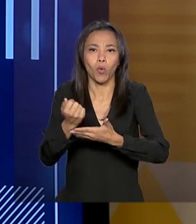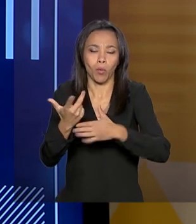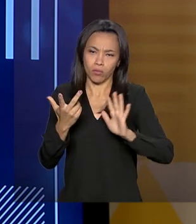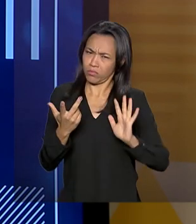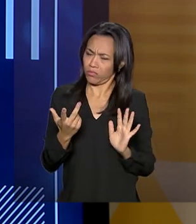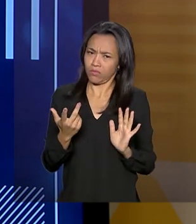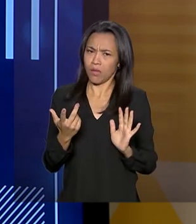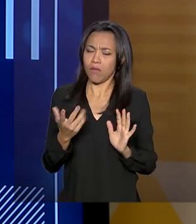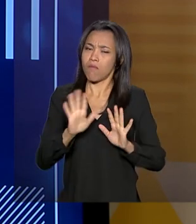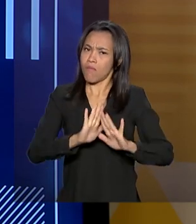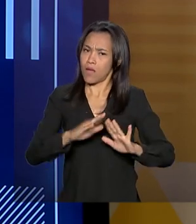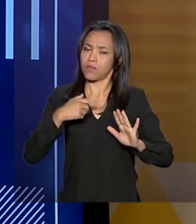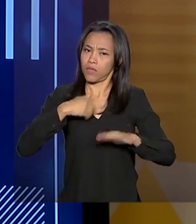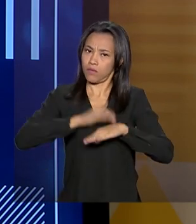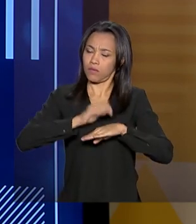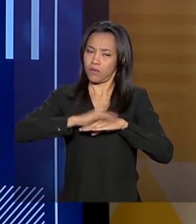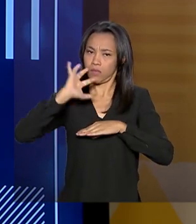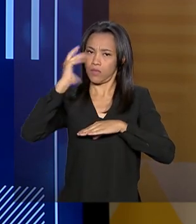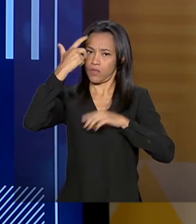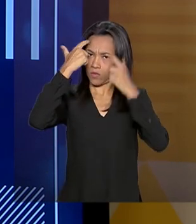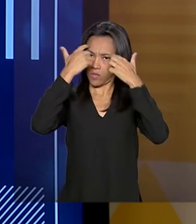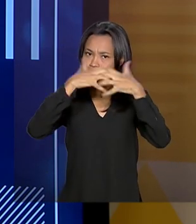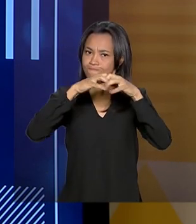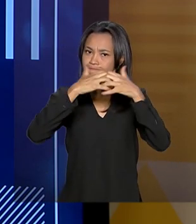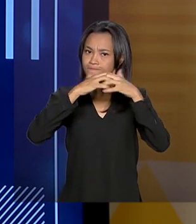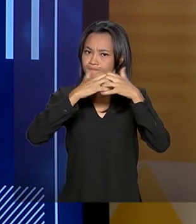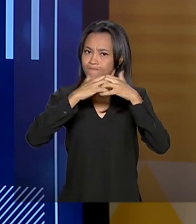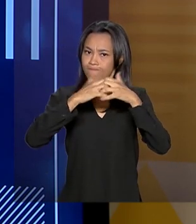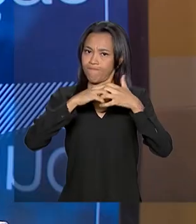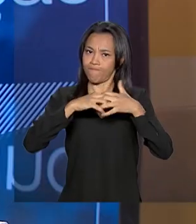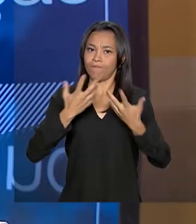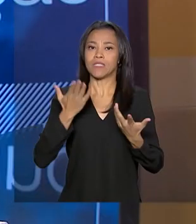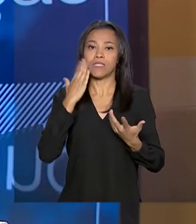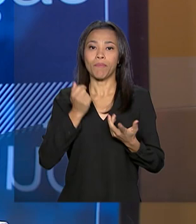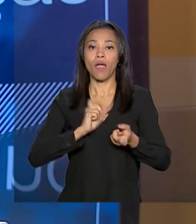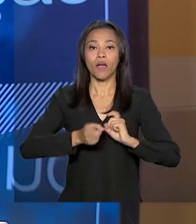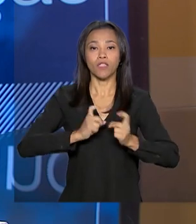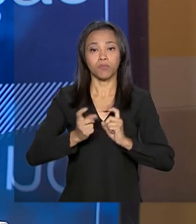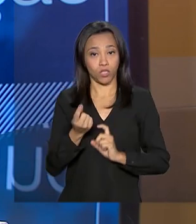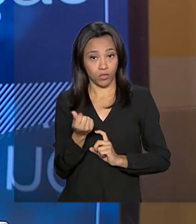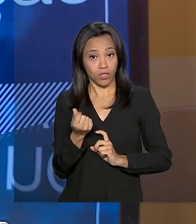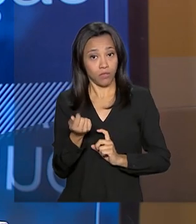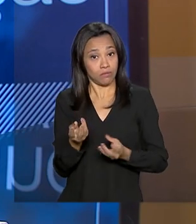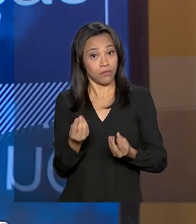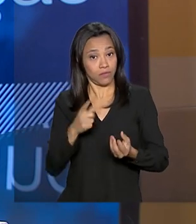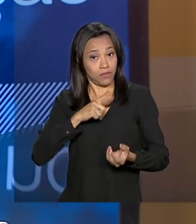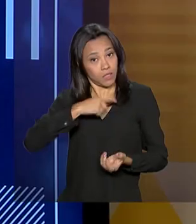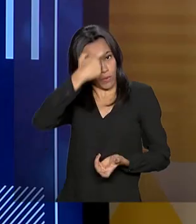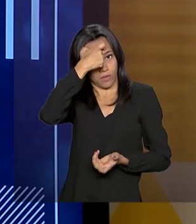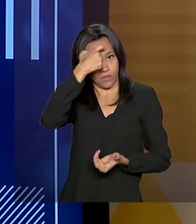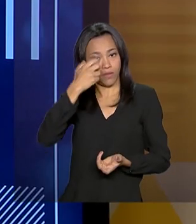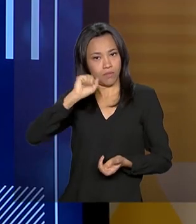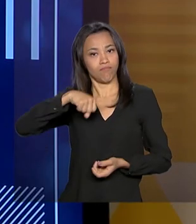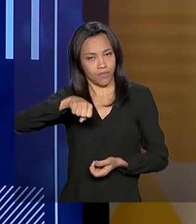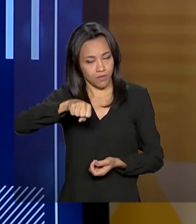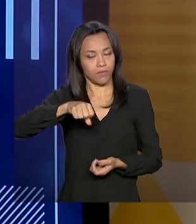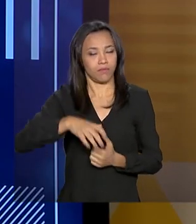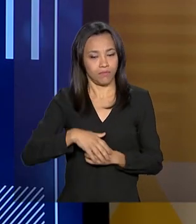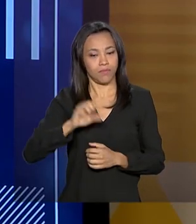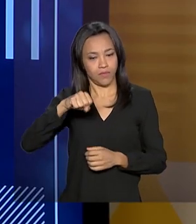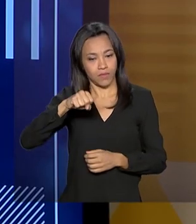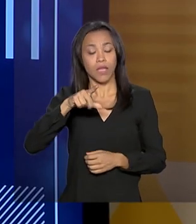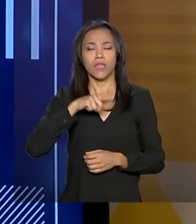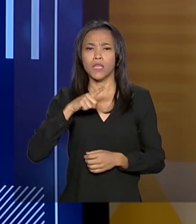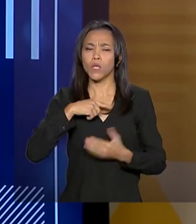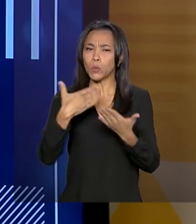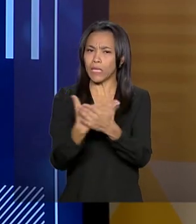que ele consiga realmente tomar decisões racionais em relação ao seu orçamento. Trazer uma consciência para o consumo. Sim, tem um livro aí